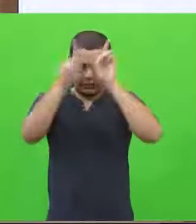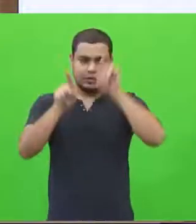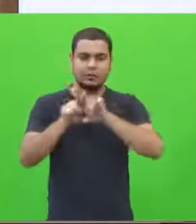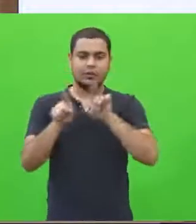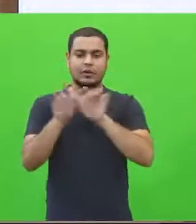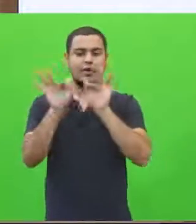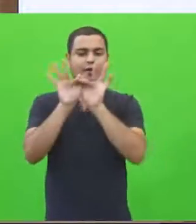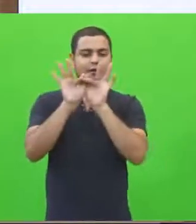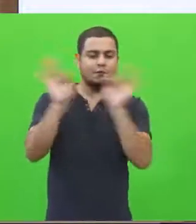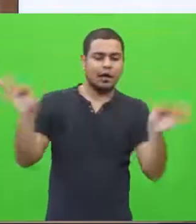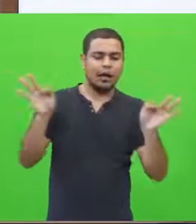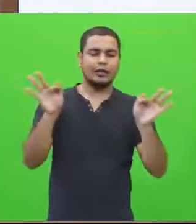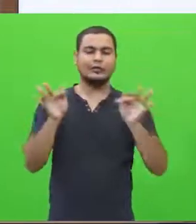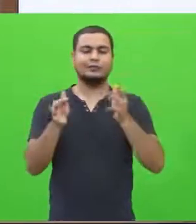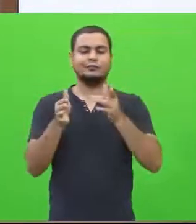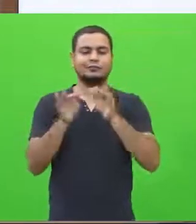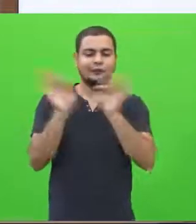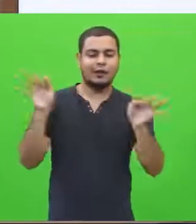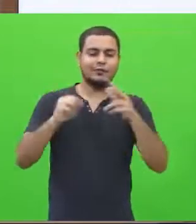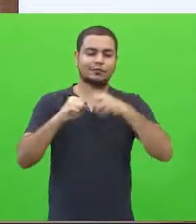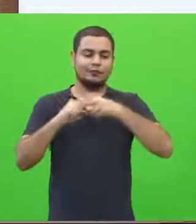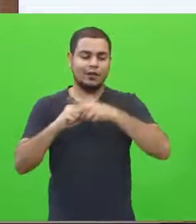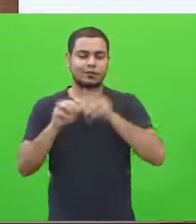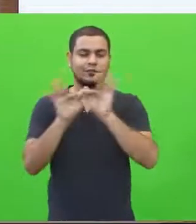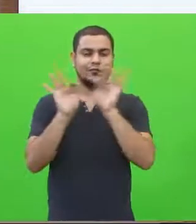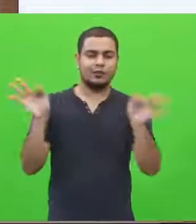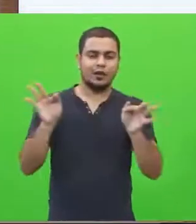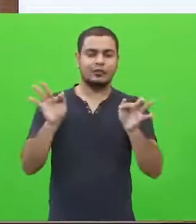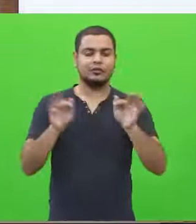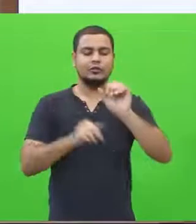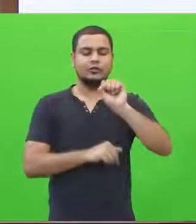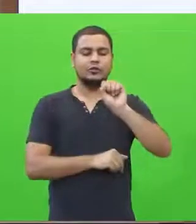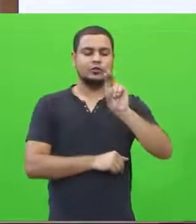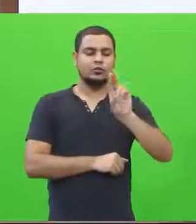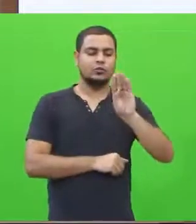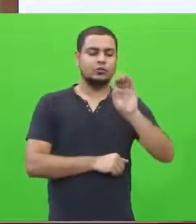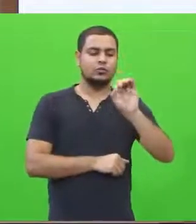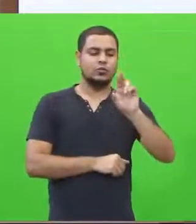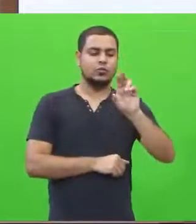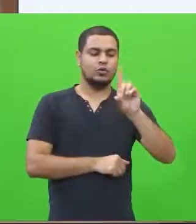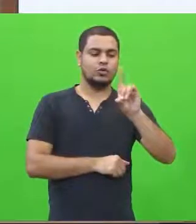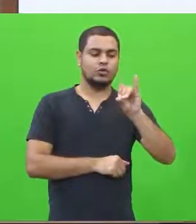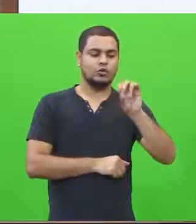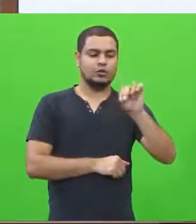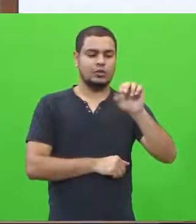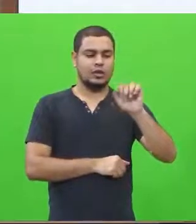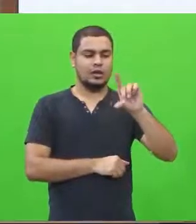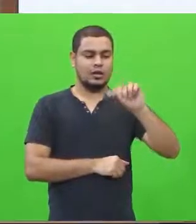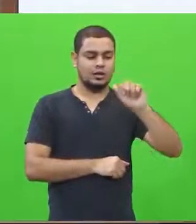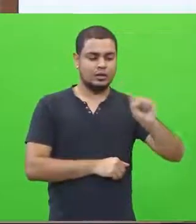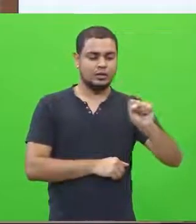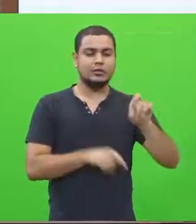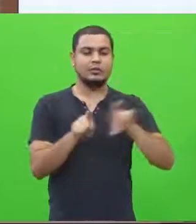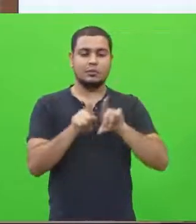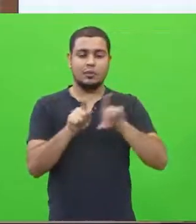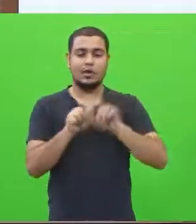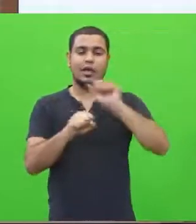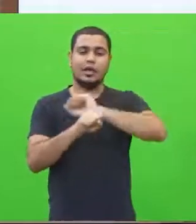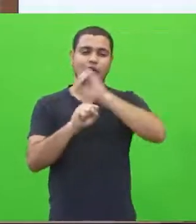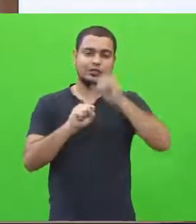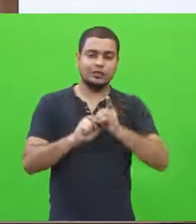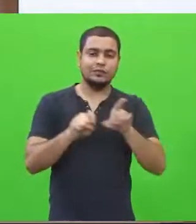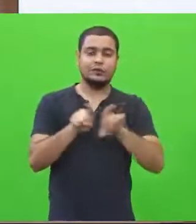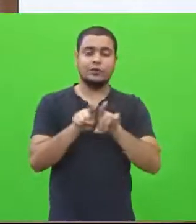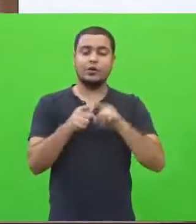subordinadas, adverbiais, as orações subordinadas adjetivas, não é? Mas por que vai ter um problema?